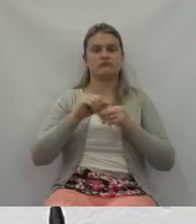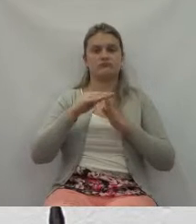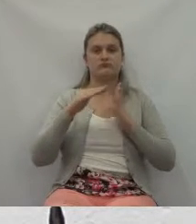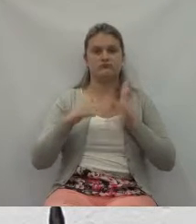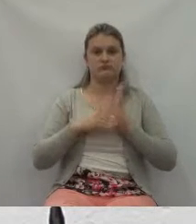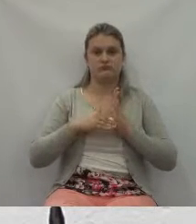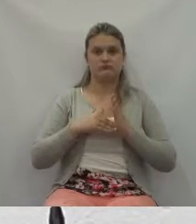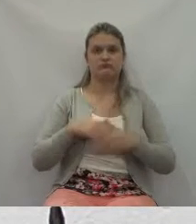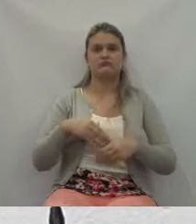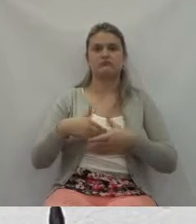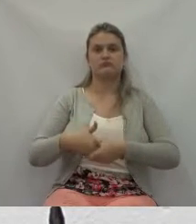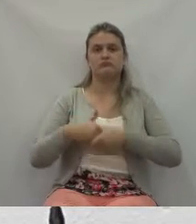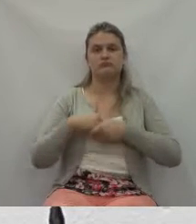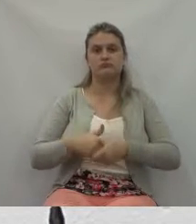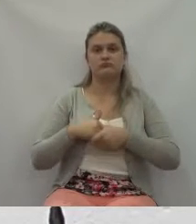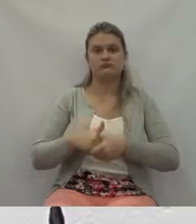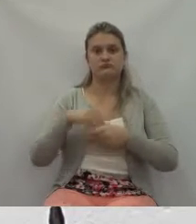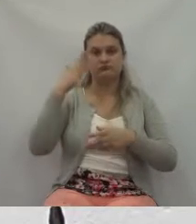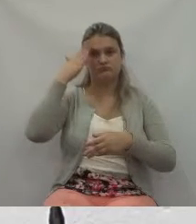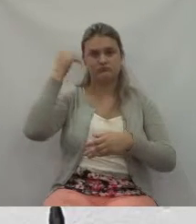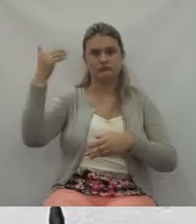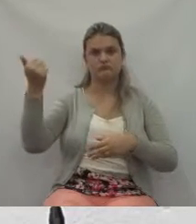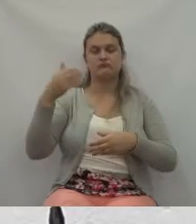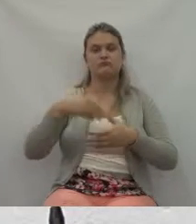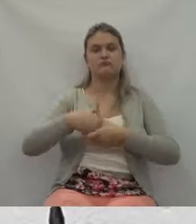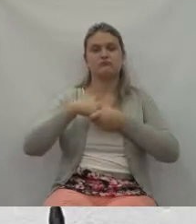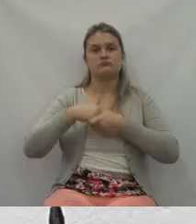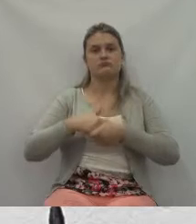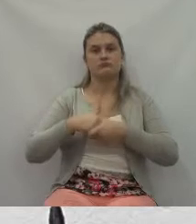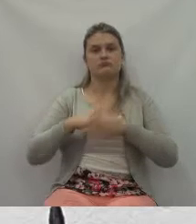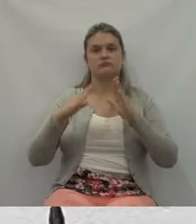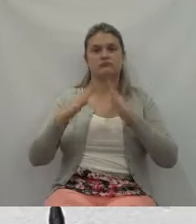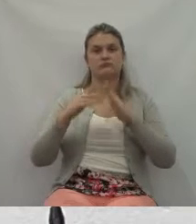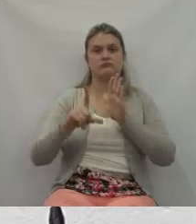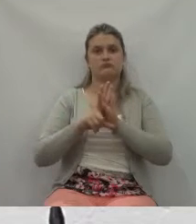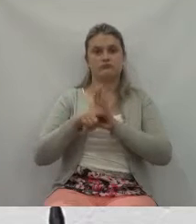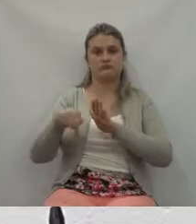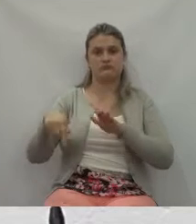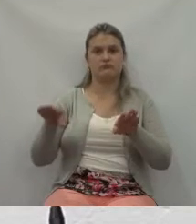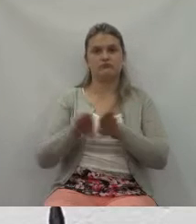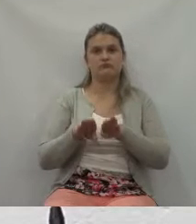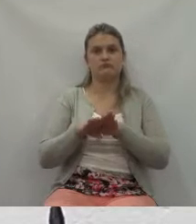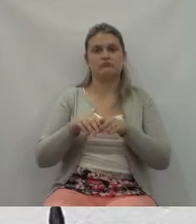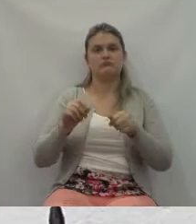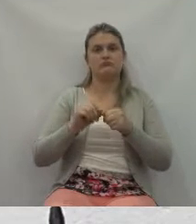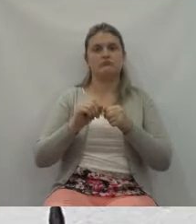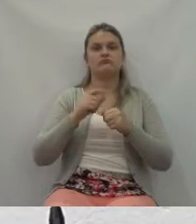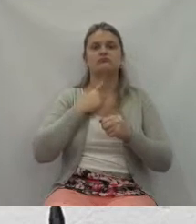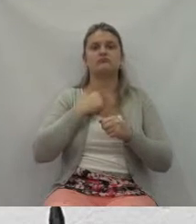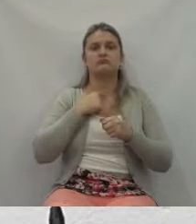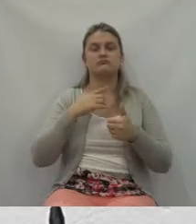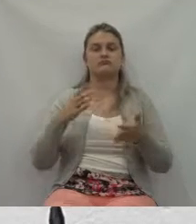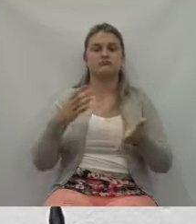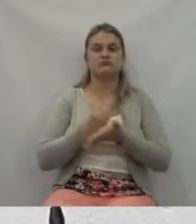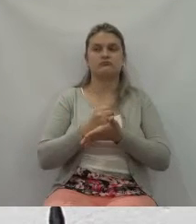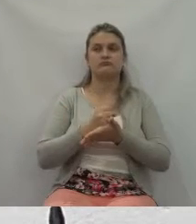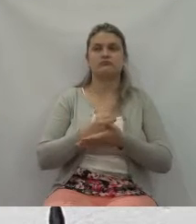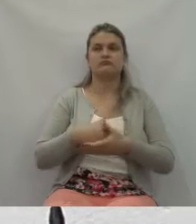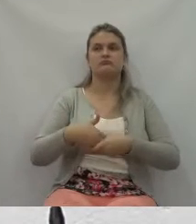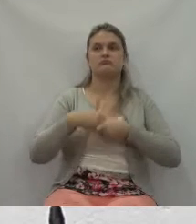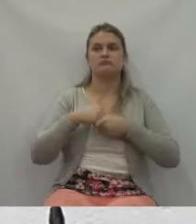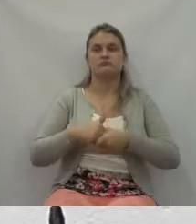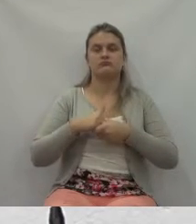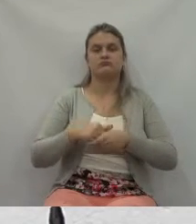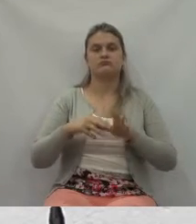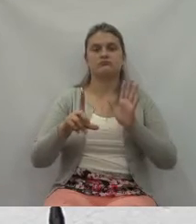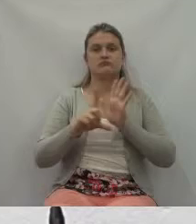sucesso. E parabéns ao Legislativo também por essa conquista. O Legislativo, eu não tenho participado muito